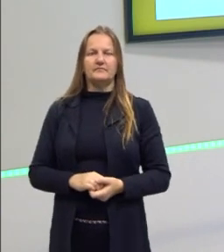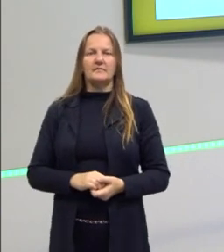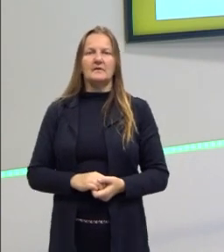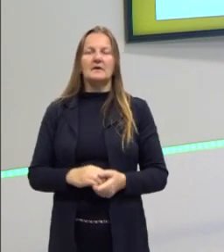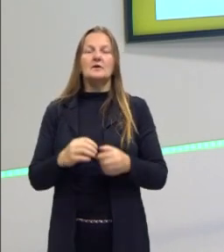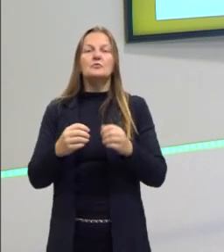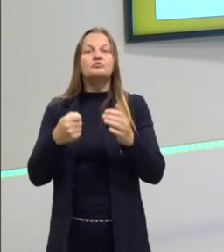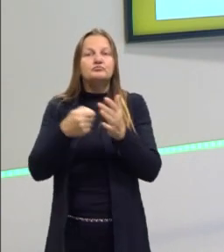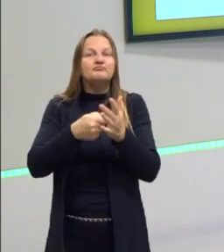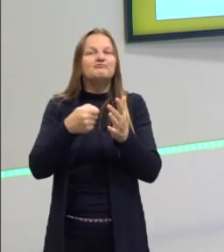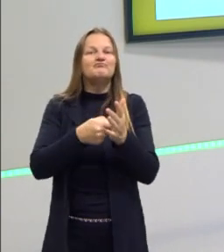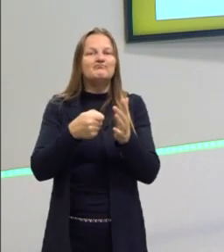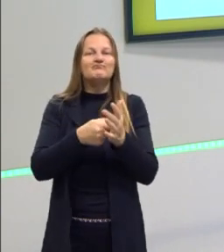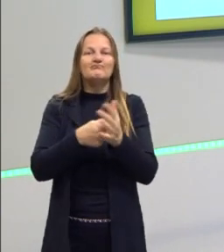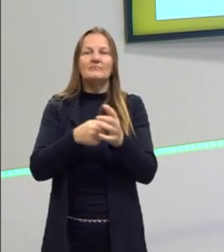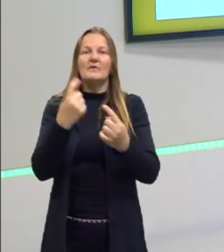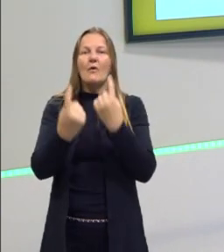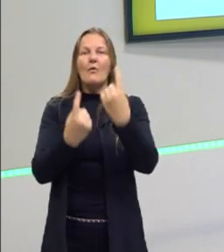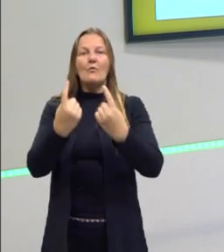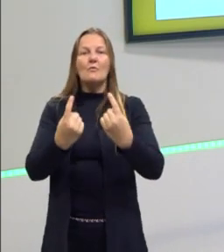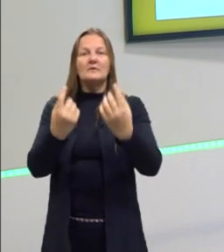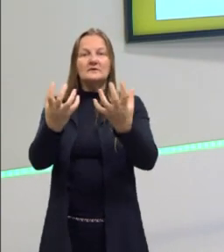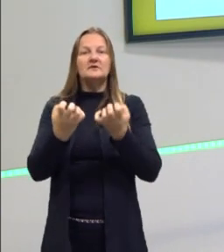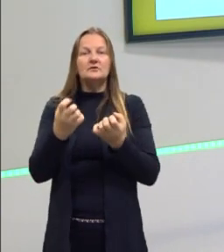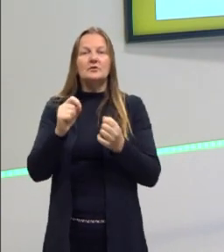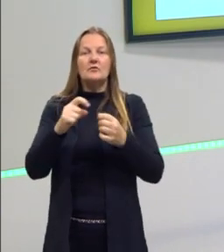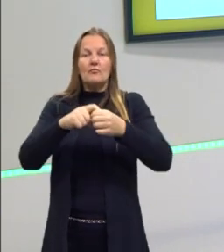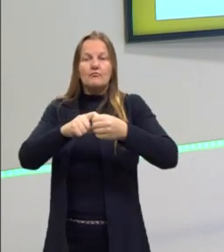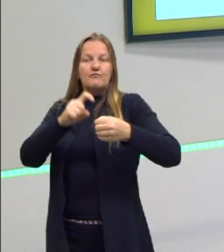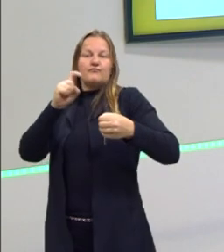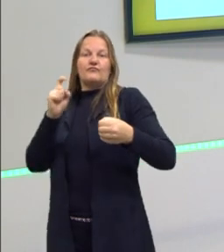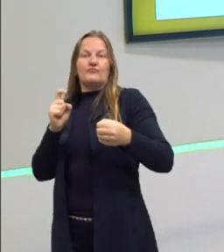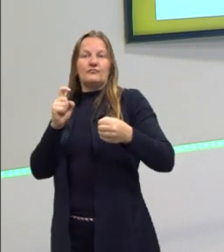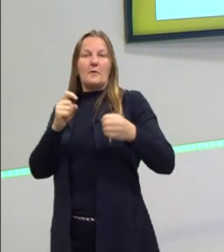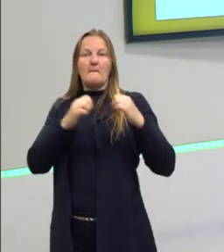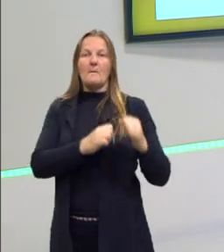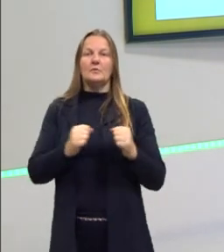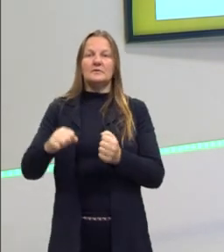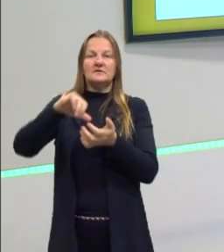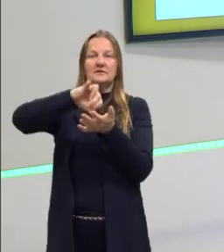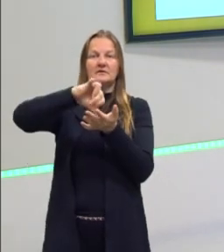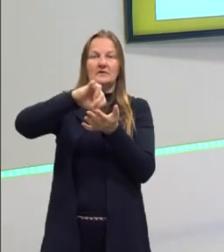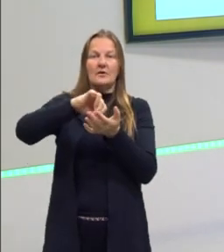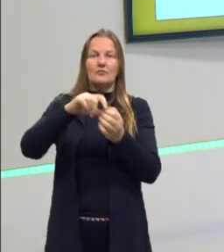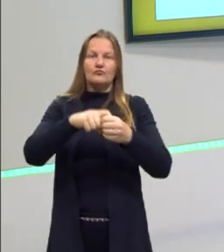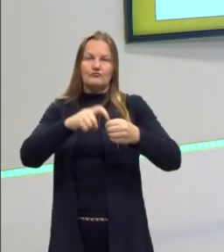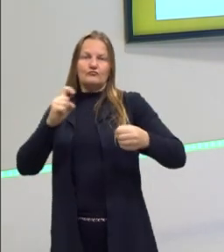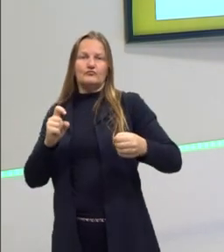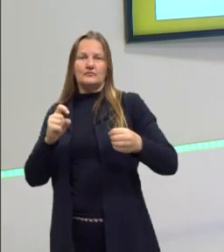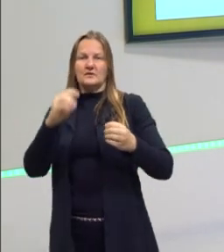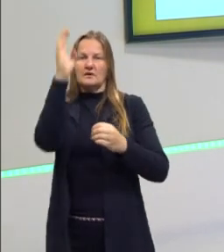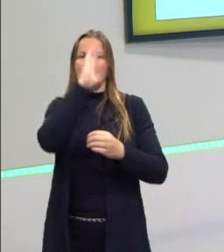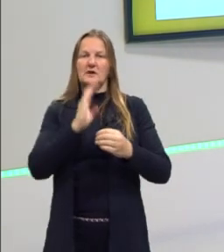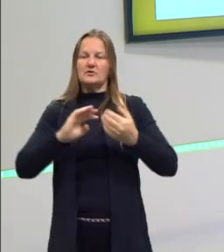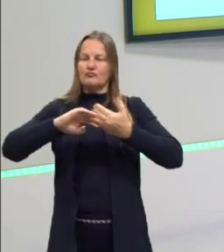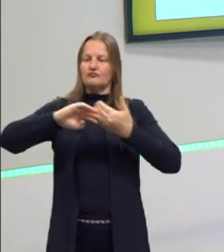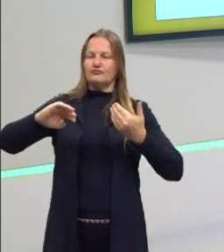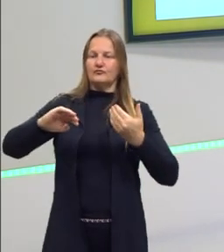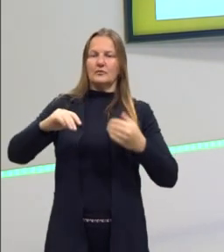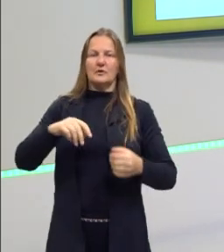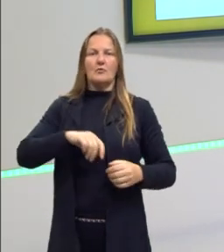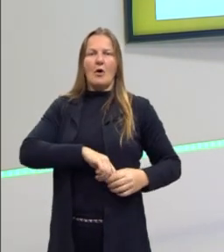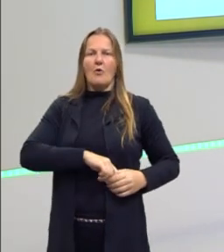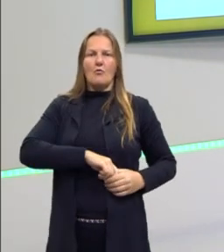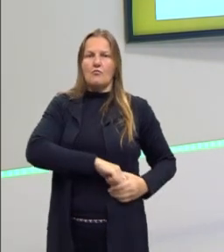estavam em disputa, e algumas queriam, inclusive, se emancipar do poder central, se separar do Brasil, proclamar uma